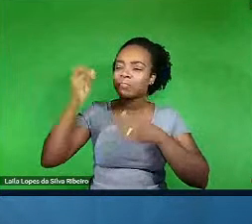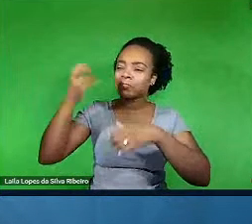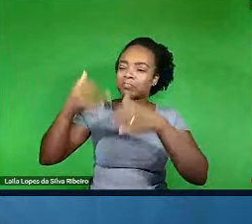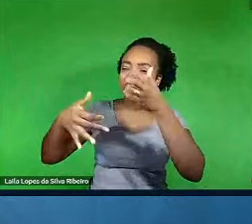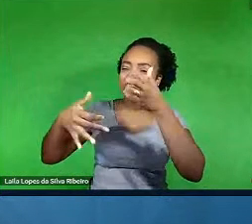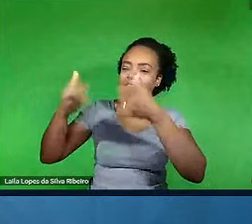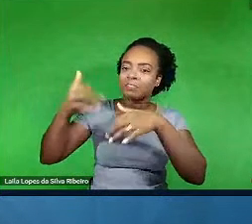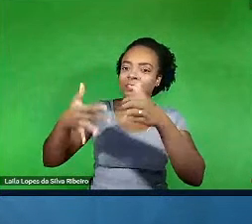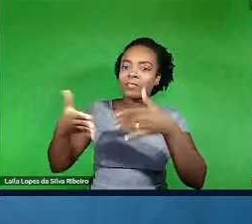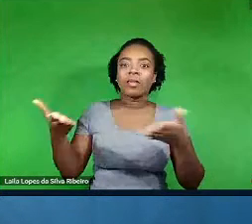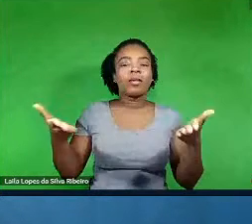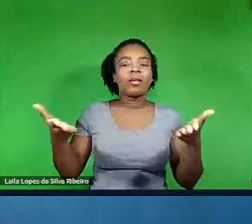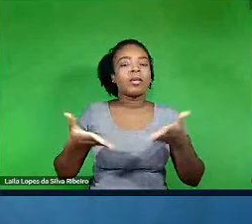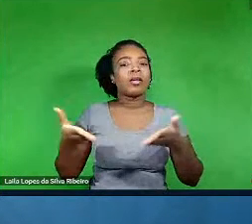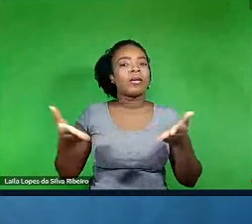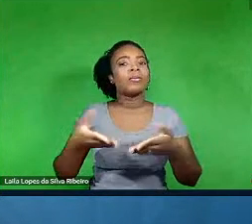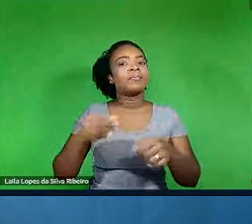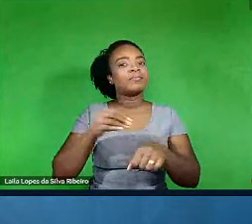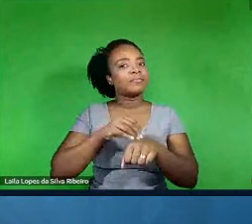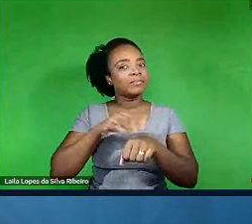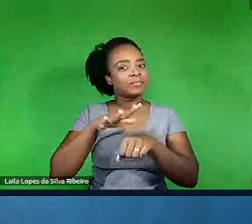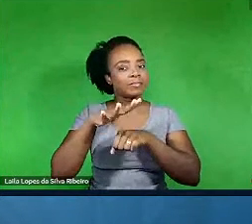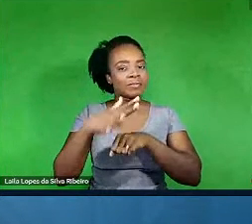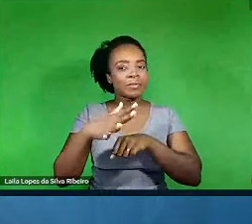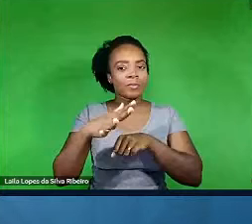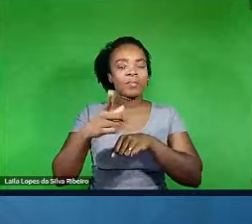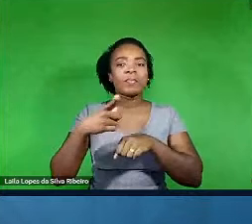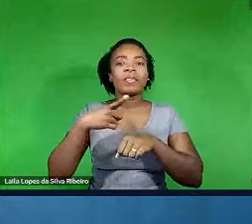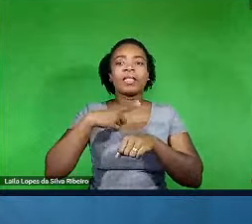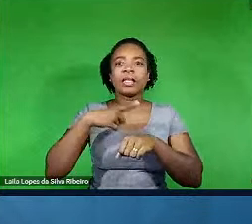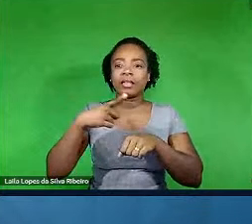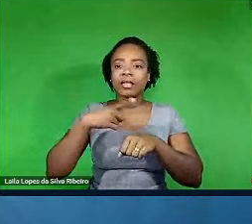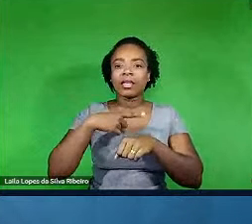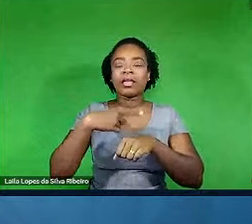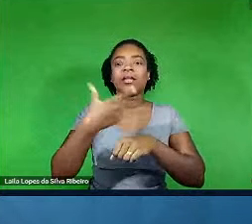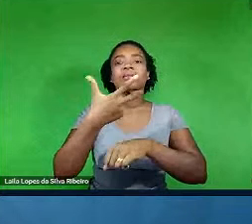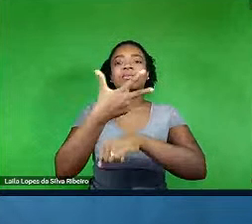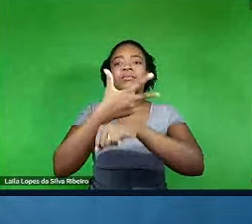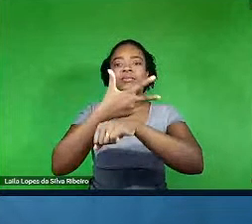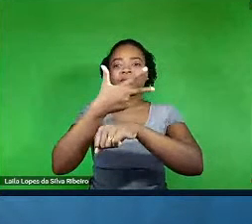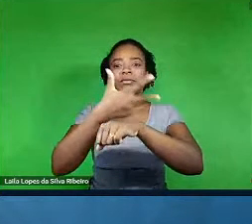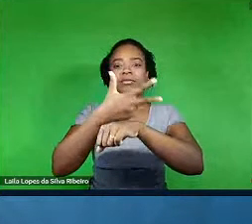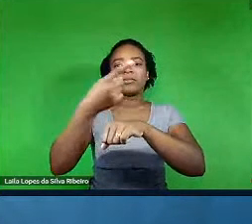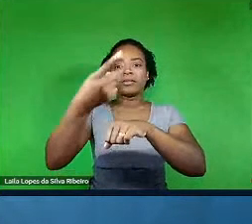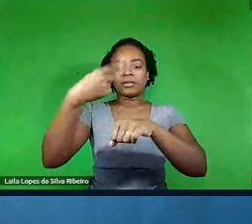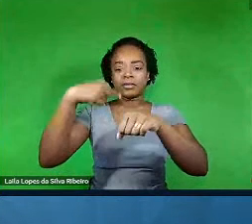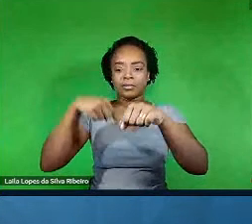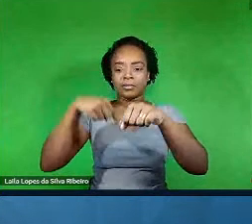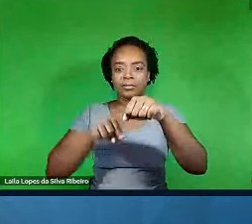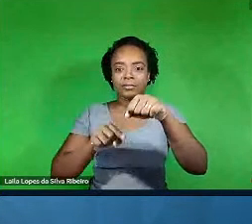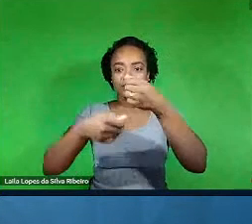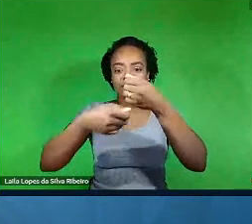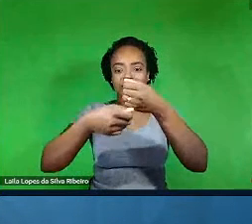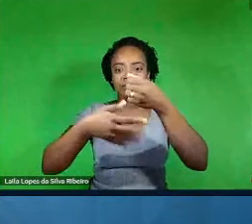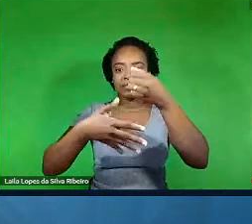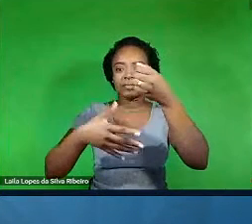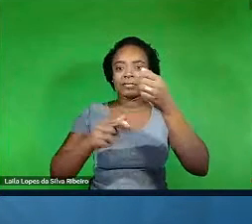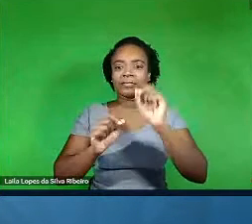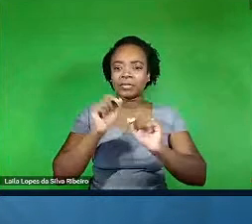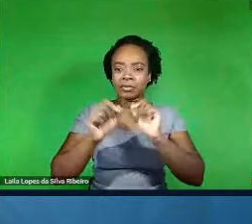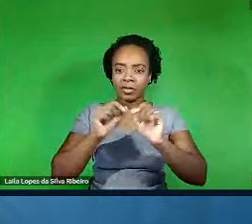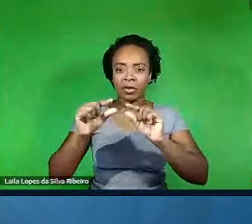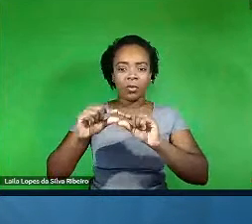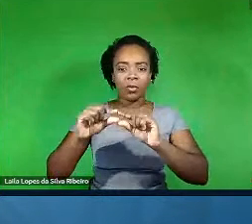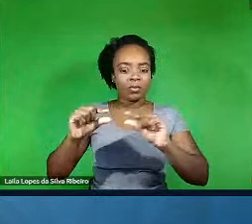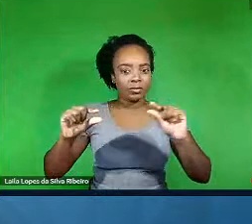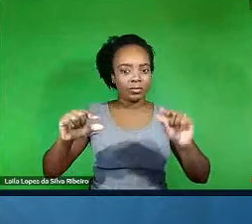aqui algumas dicas. Primeiro, na descrição do vídeo nós temos o link de inscrição e o